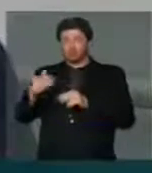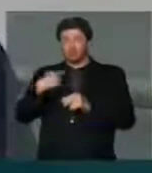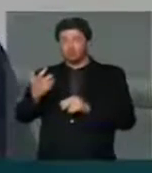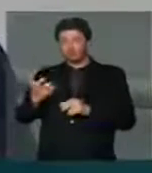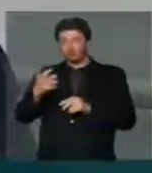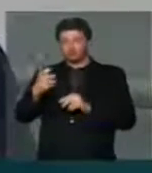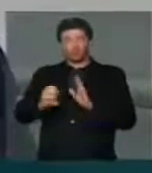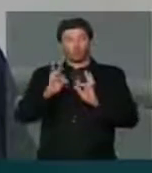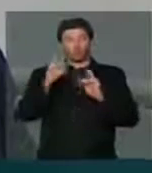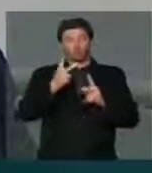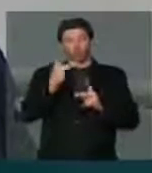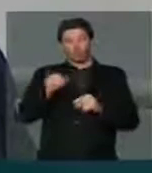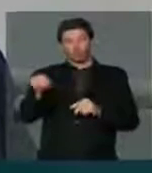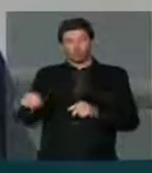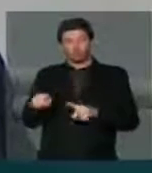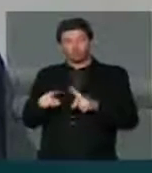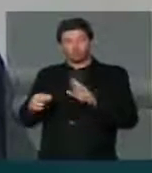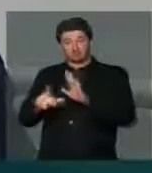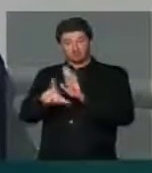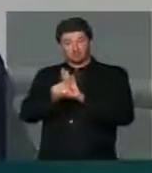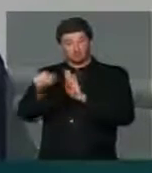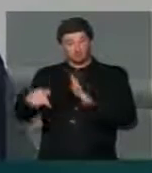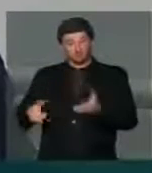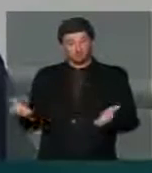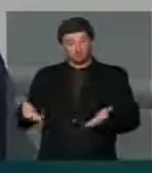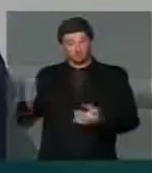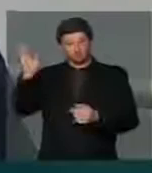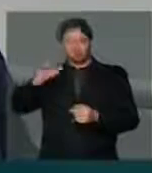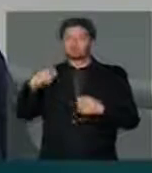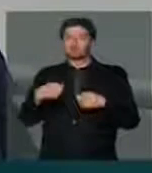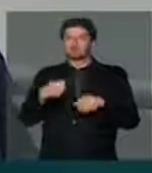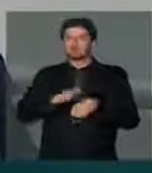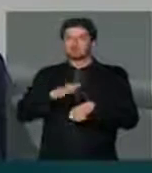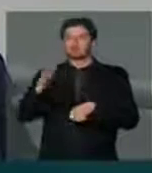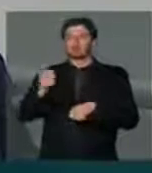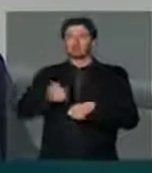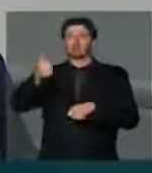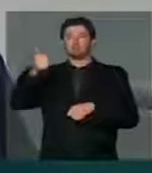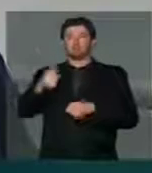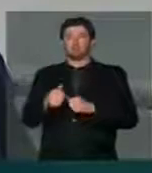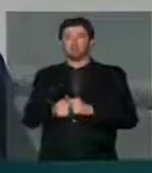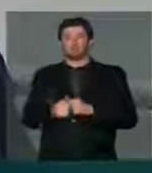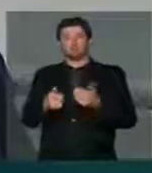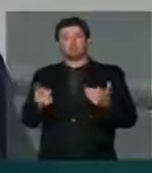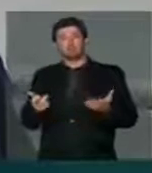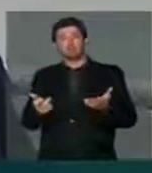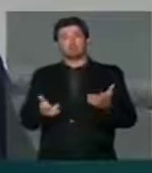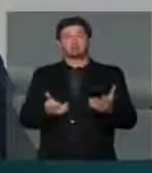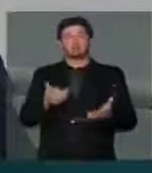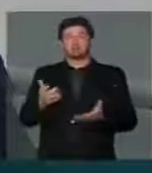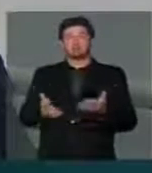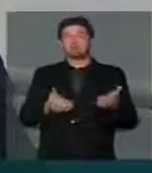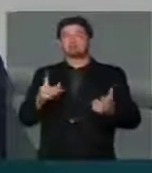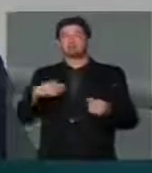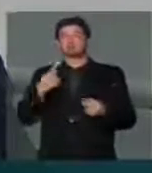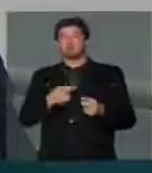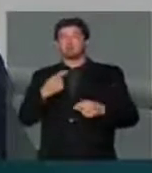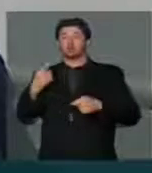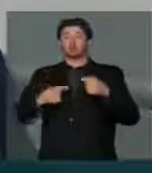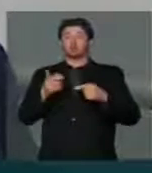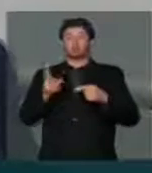Acredito que o marco regulatório brasileiro precisa melhorar e estamos em